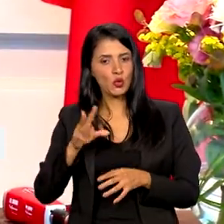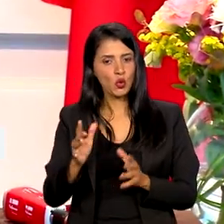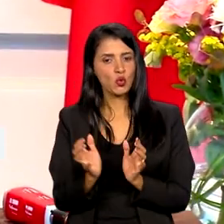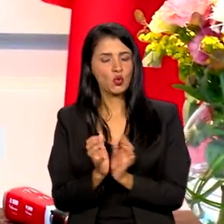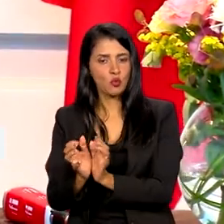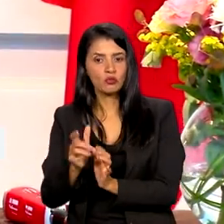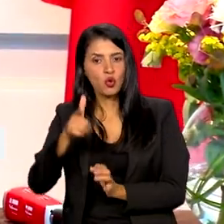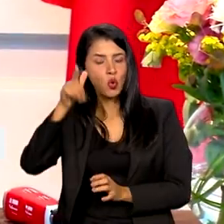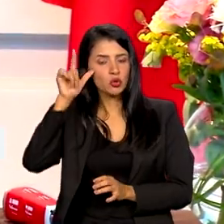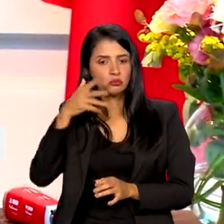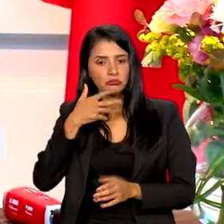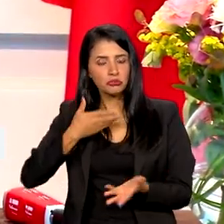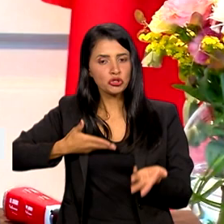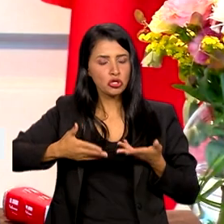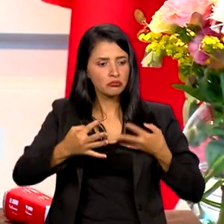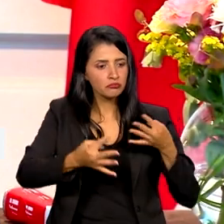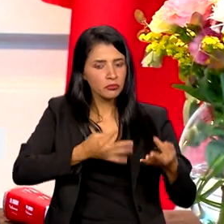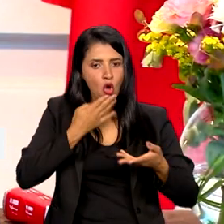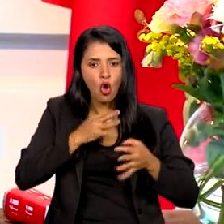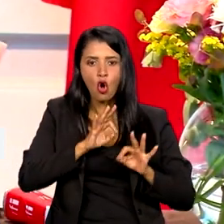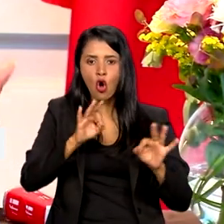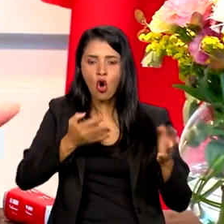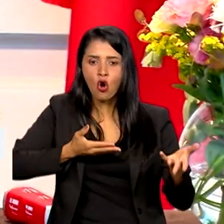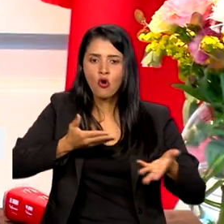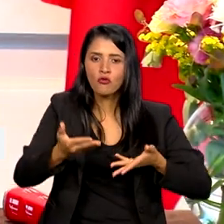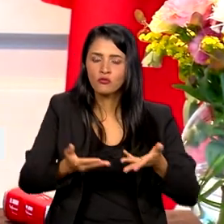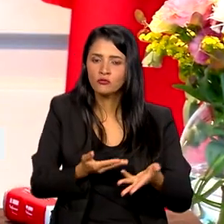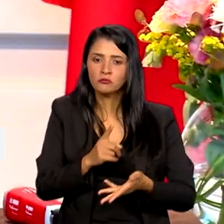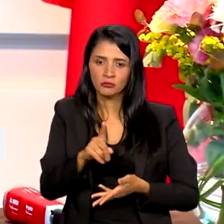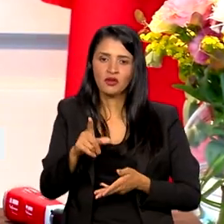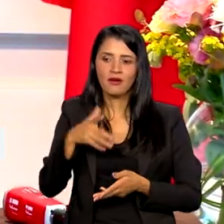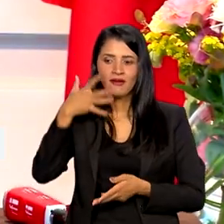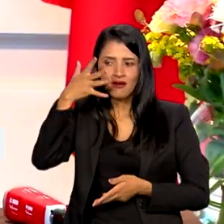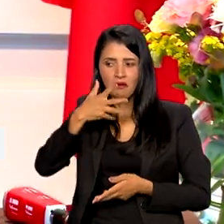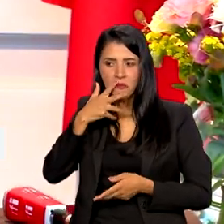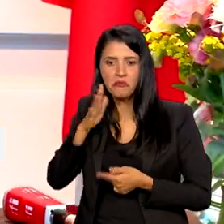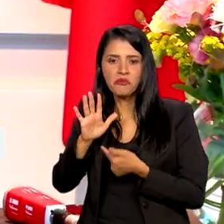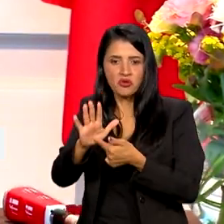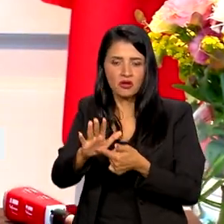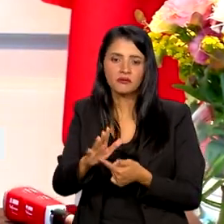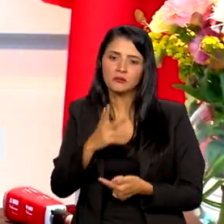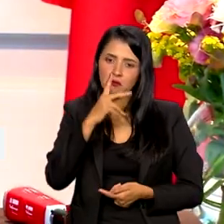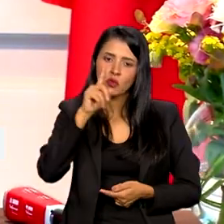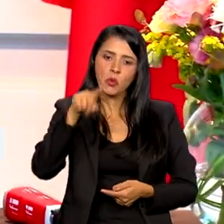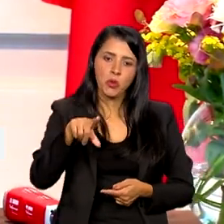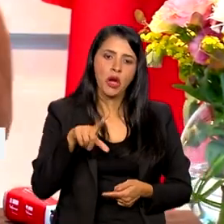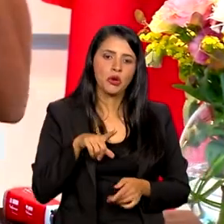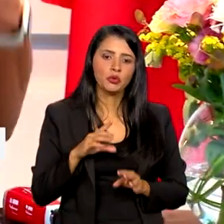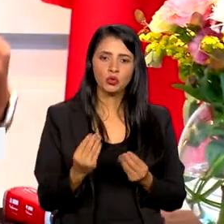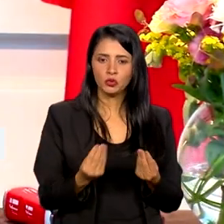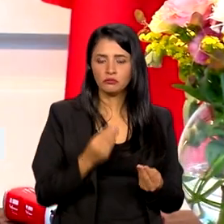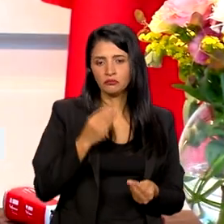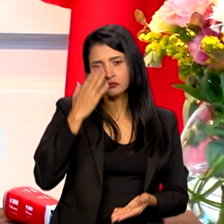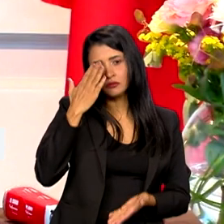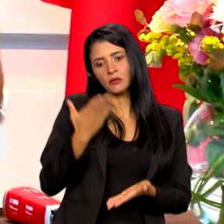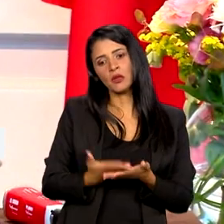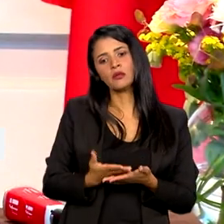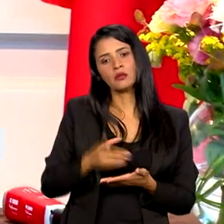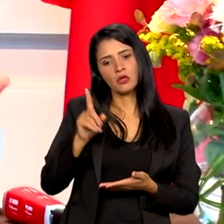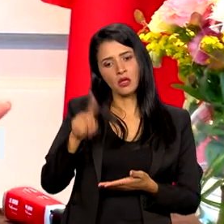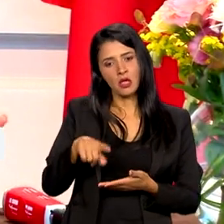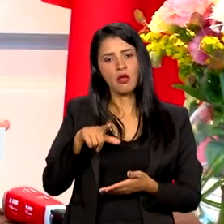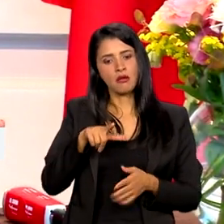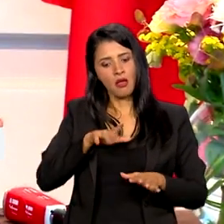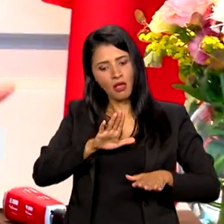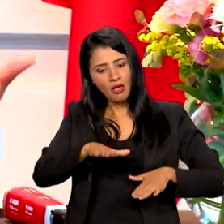super bem tratados e muitas das falas reforçavam isso. Eu acho que, mesmo acreditando que são